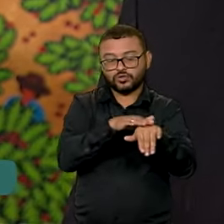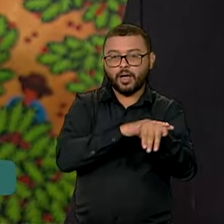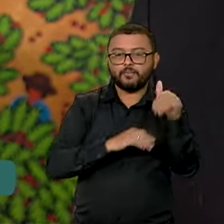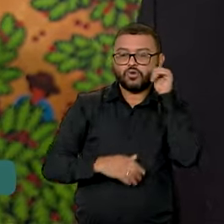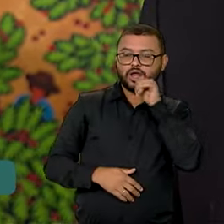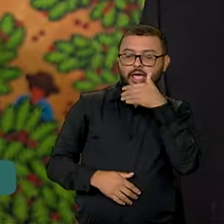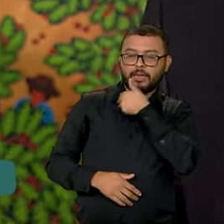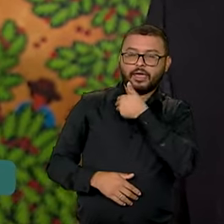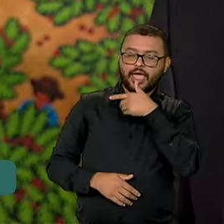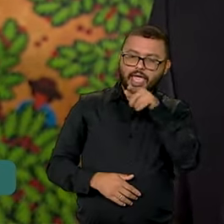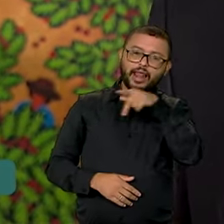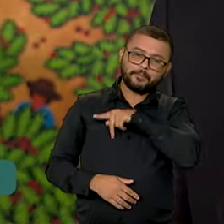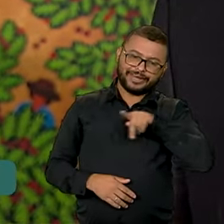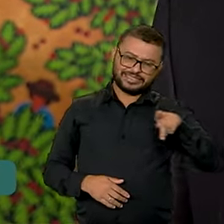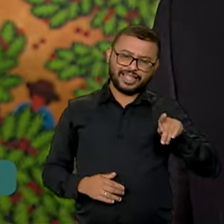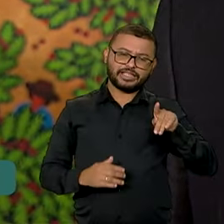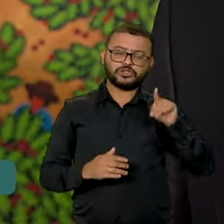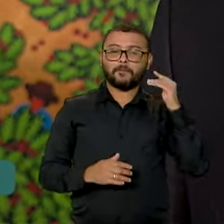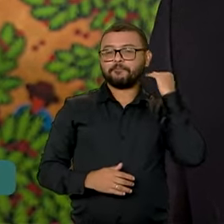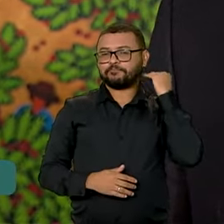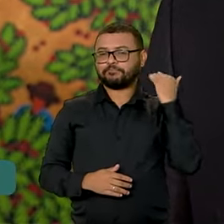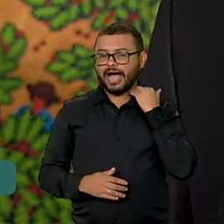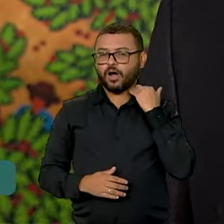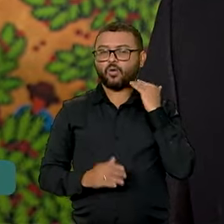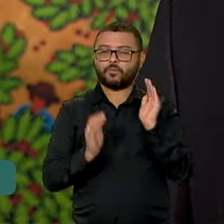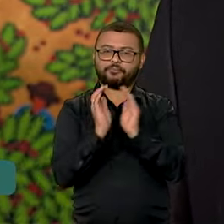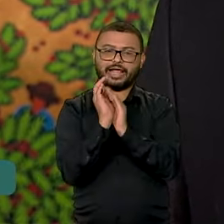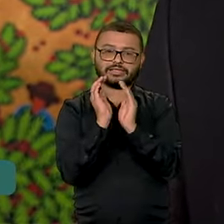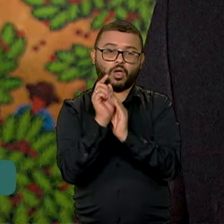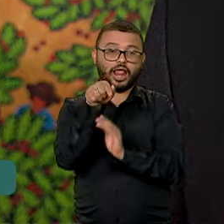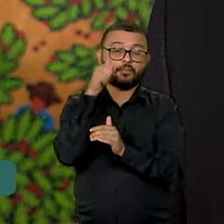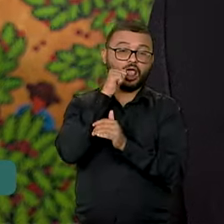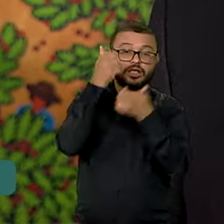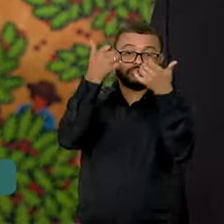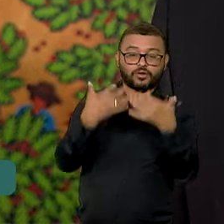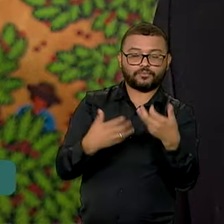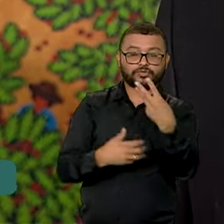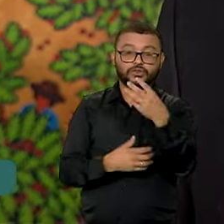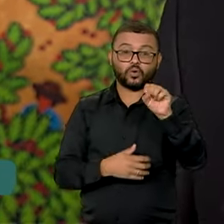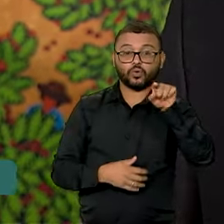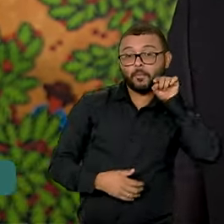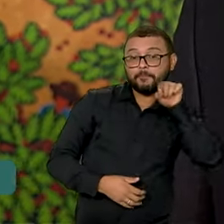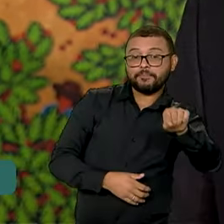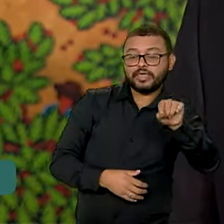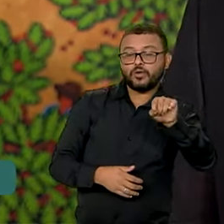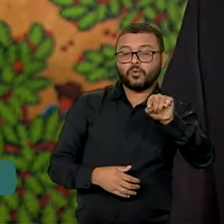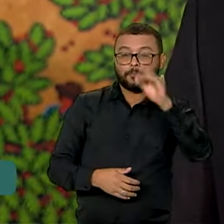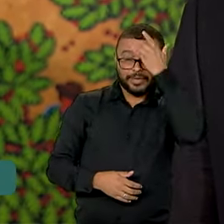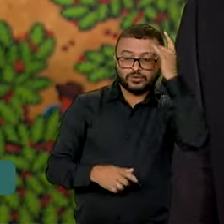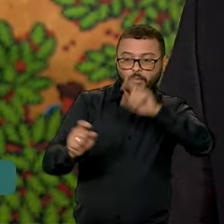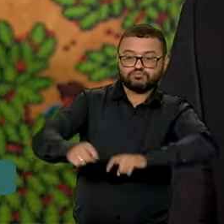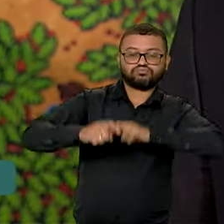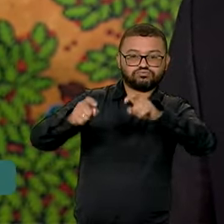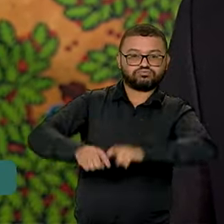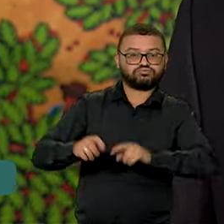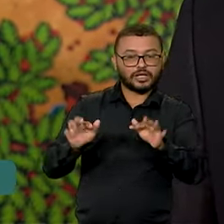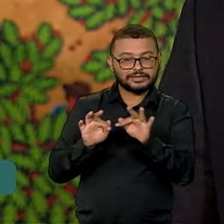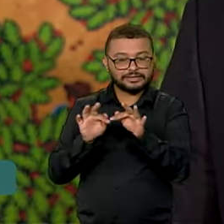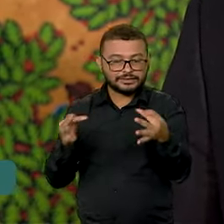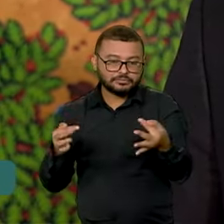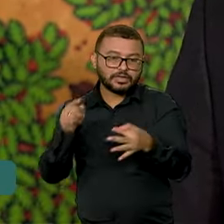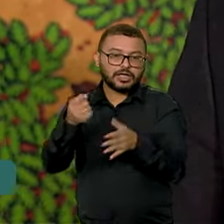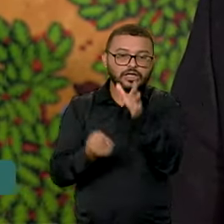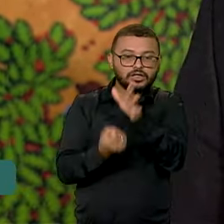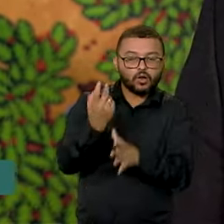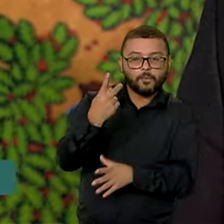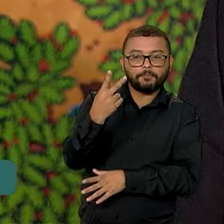do Banco do Brasil lembrou ainda que já foram atendidos mais de 38 mil pequenos agricultores através da subvenção do